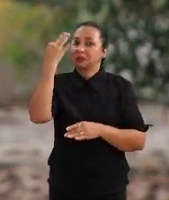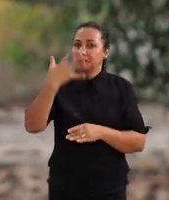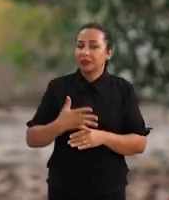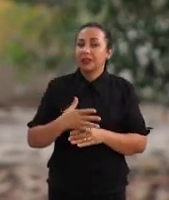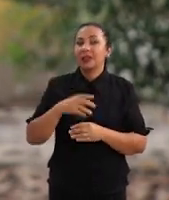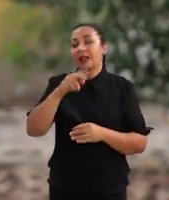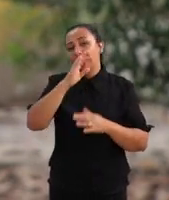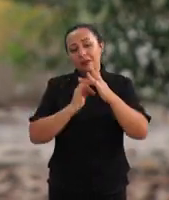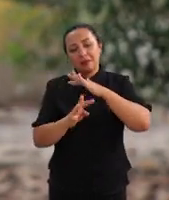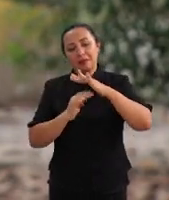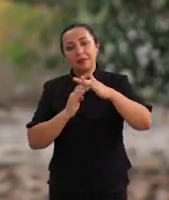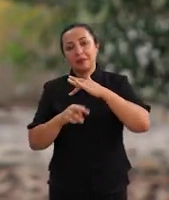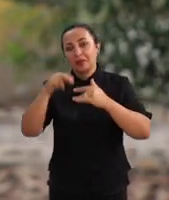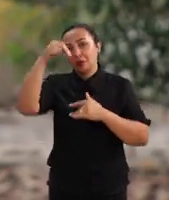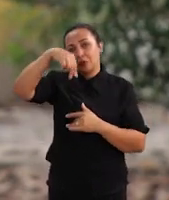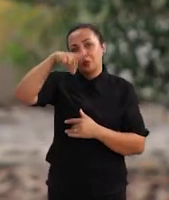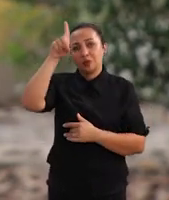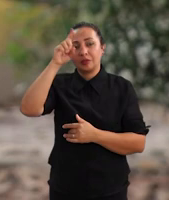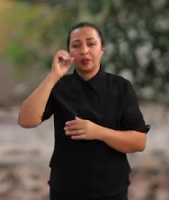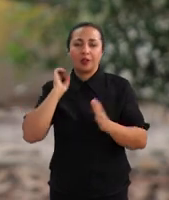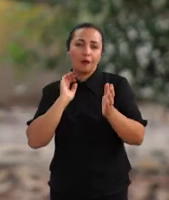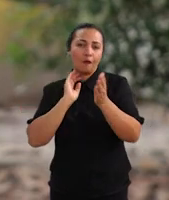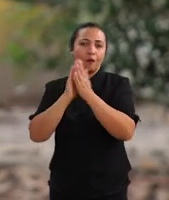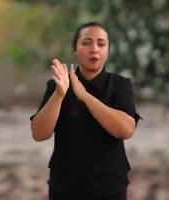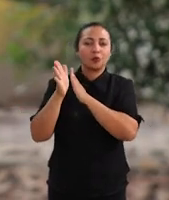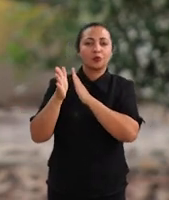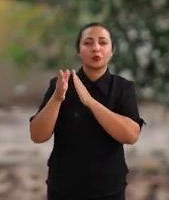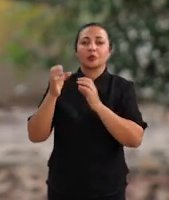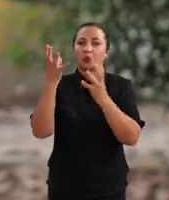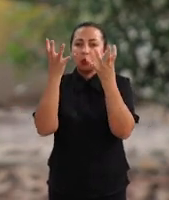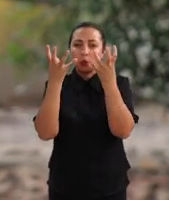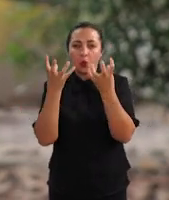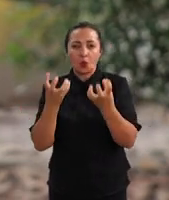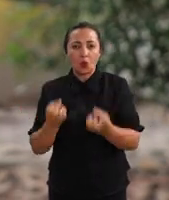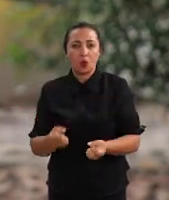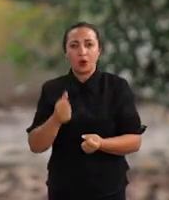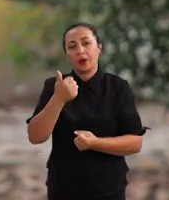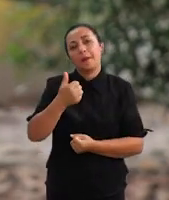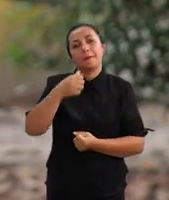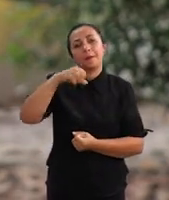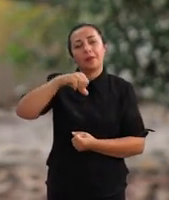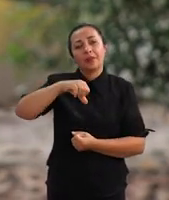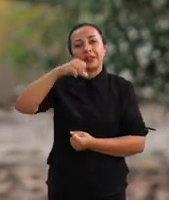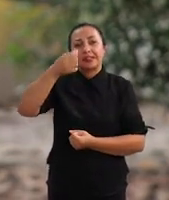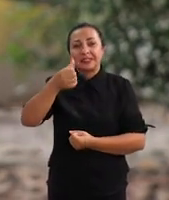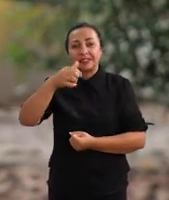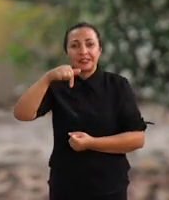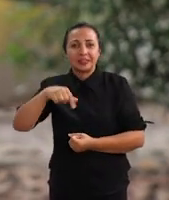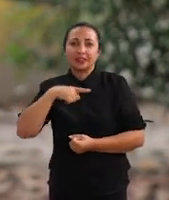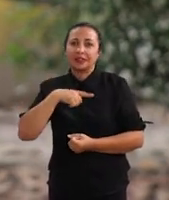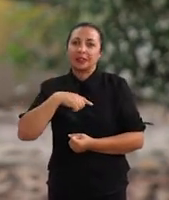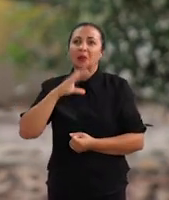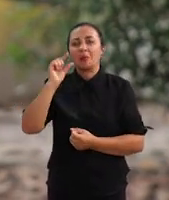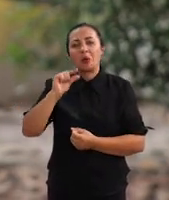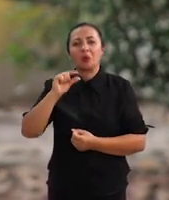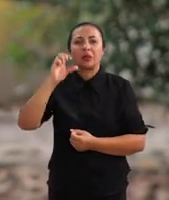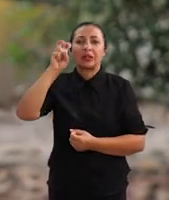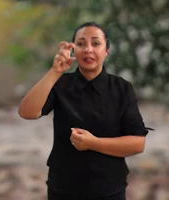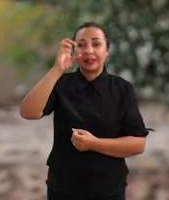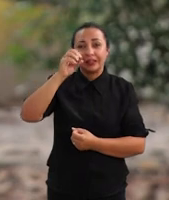imigração de nordestinos que fugiram da seca de 1877. Então, em poucos anos, 500 mil